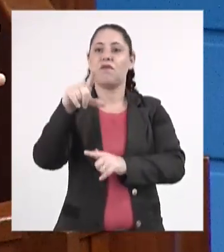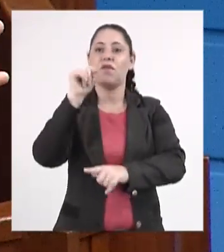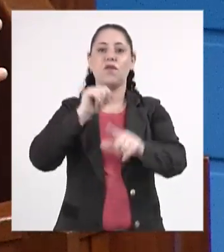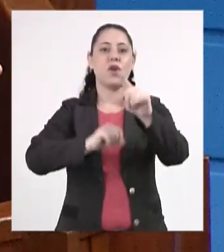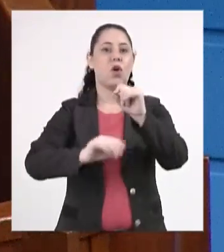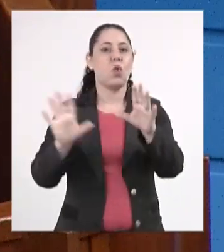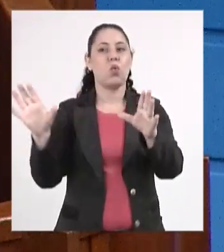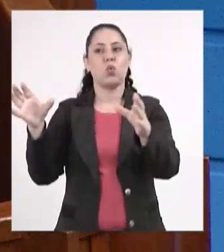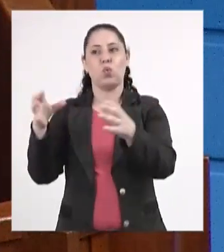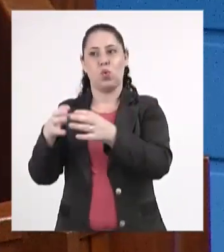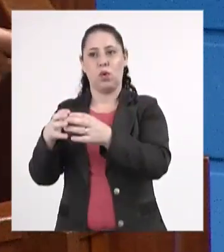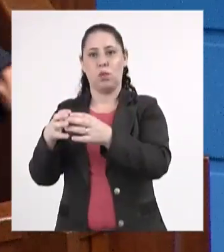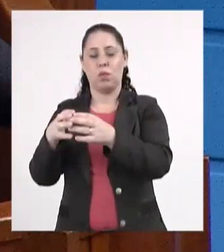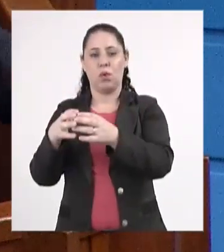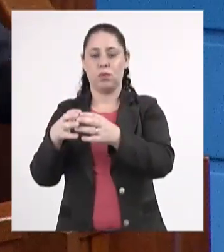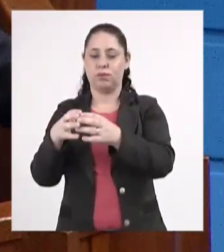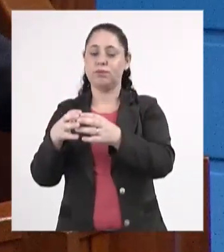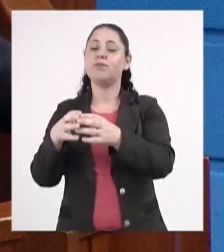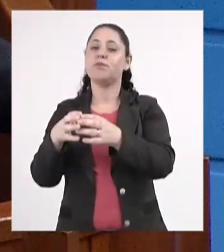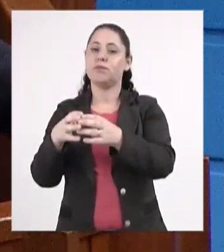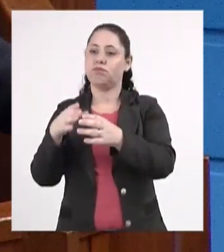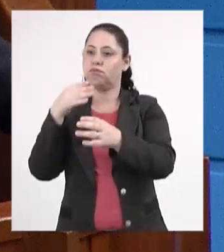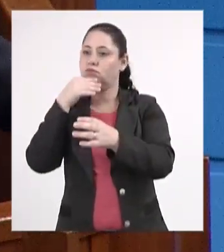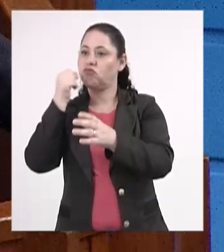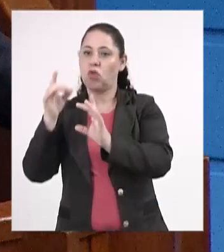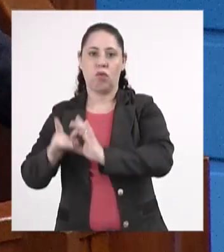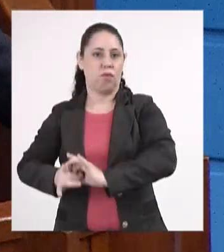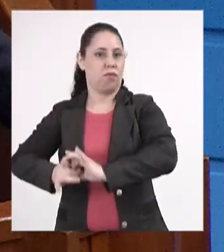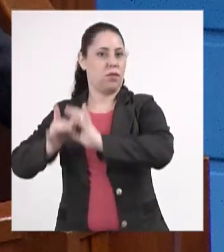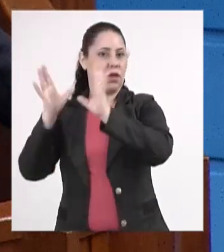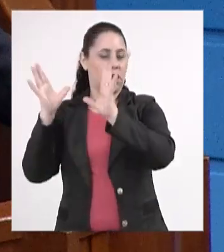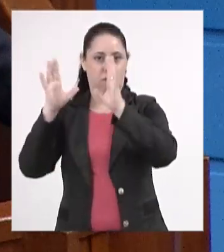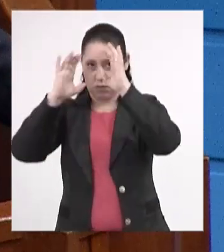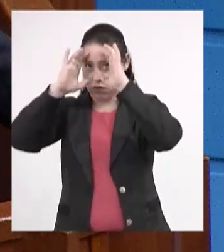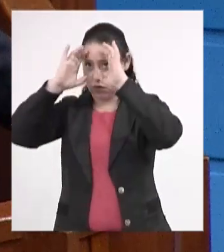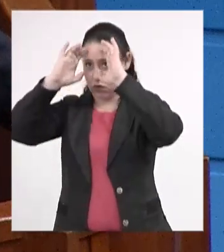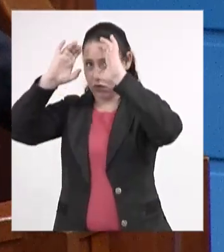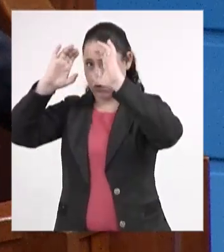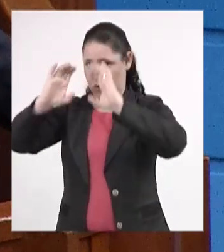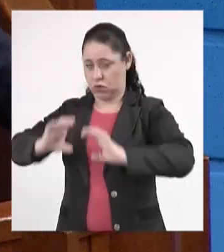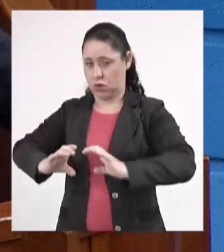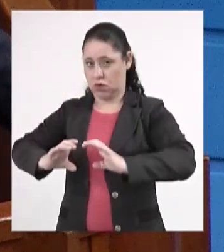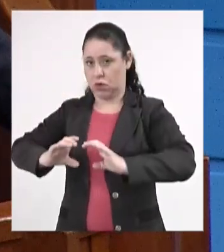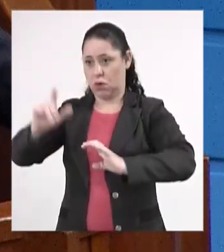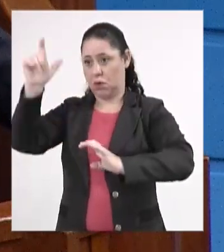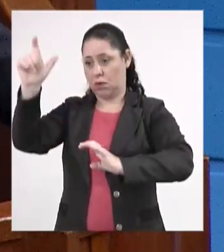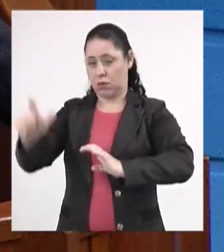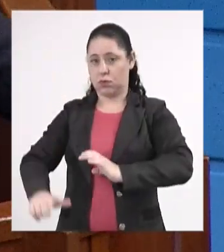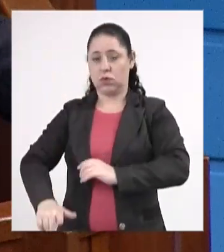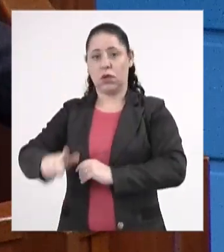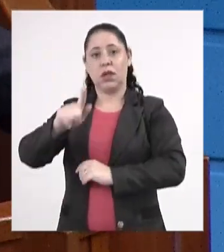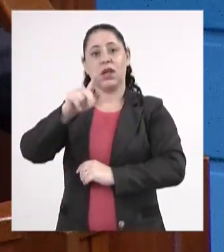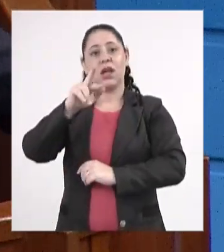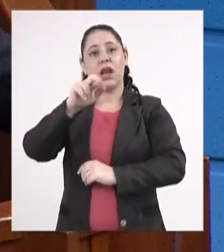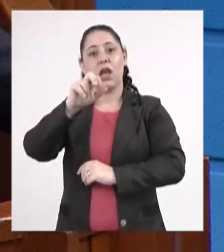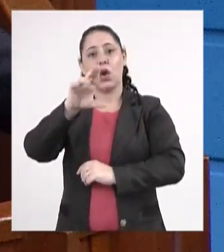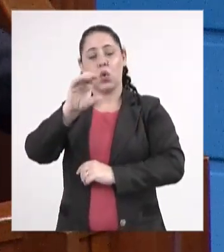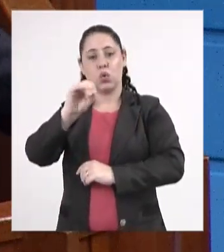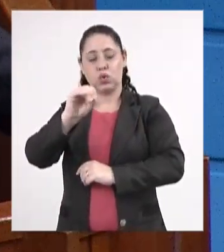era de um grupo de homens livres, cidadãos gregos,